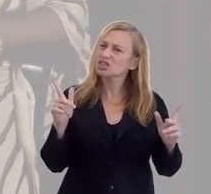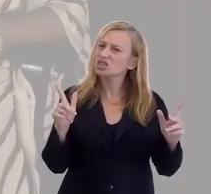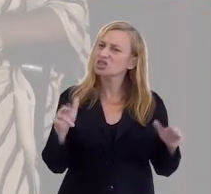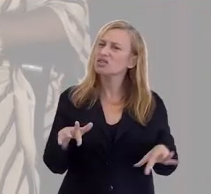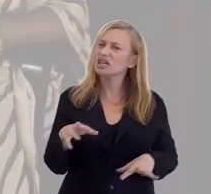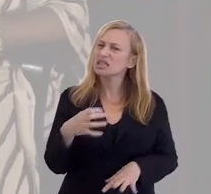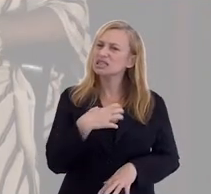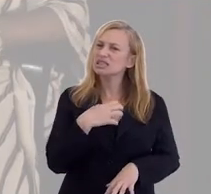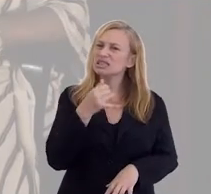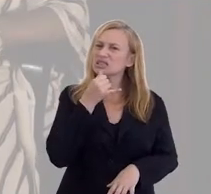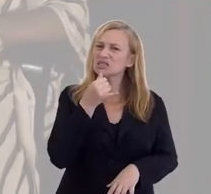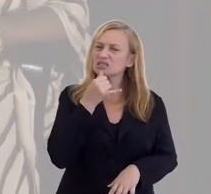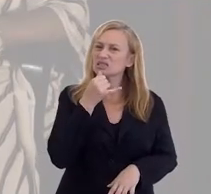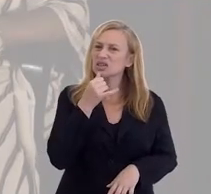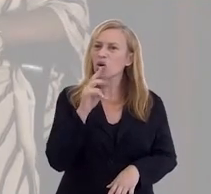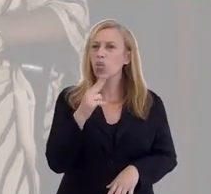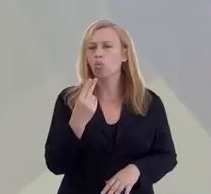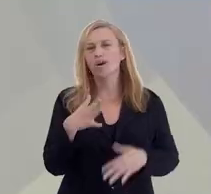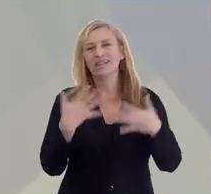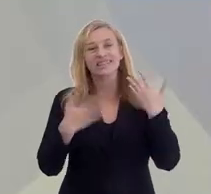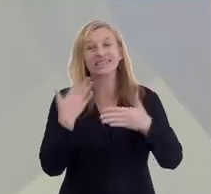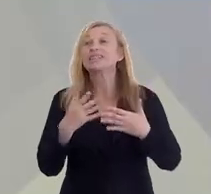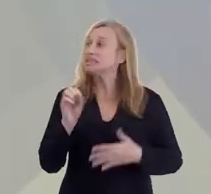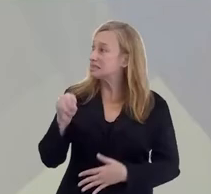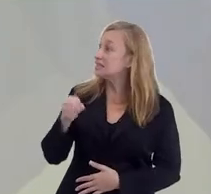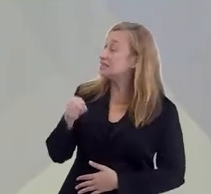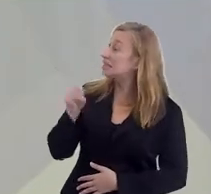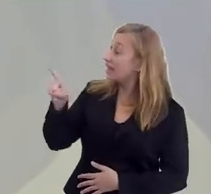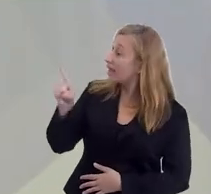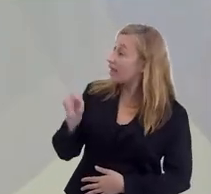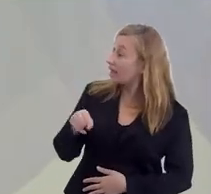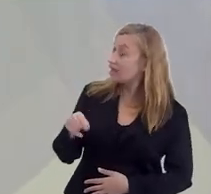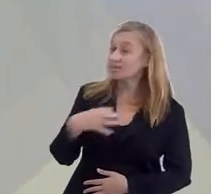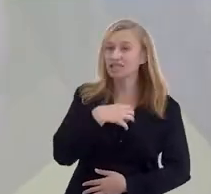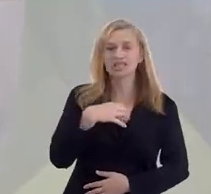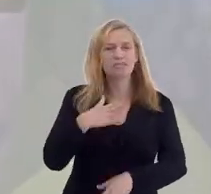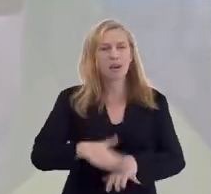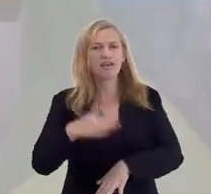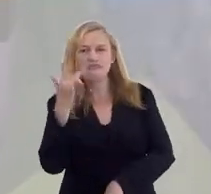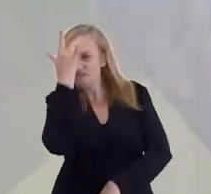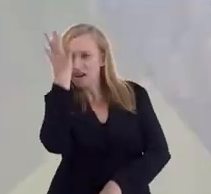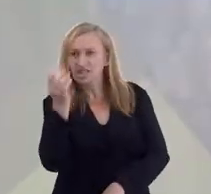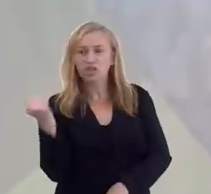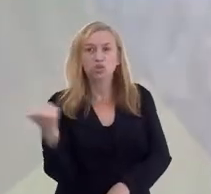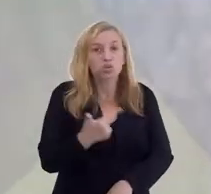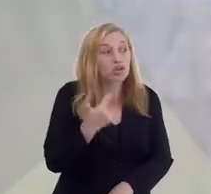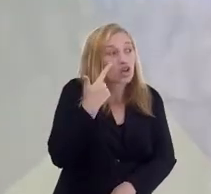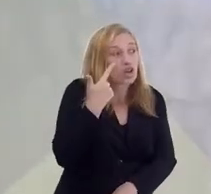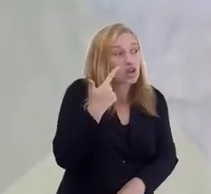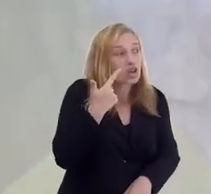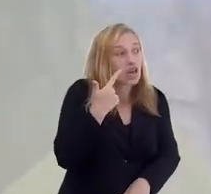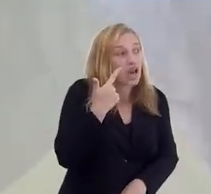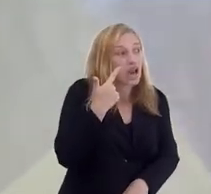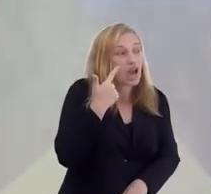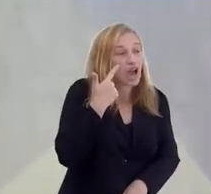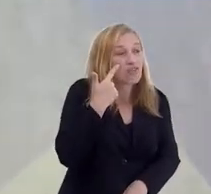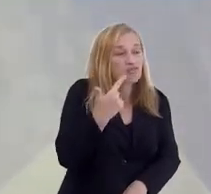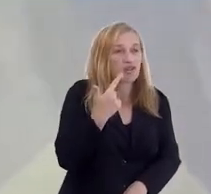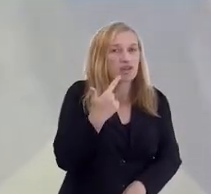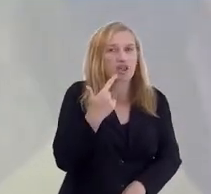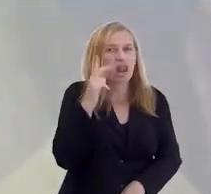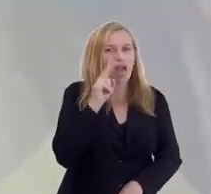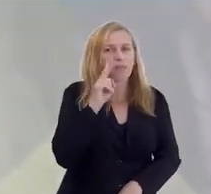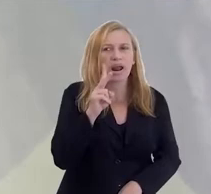alegria? Perfeito, é isso. Às vezes, o sentimento vem mais fácil do que a cena. Às vezes, assim,